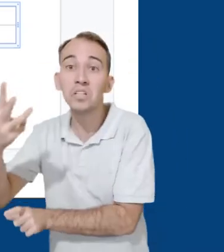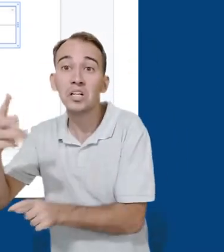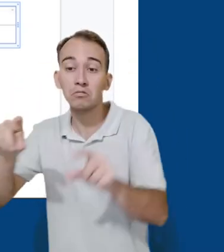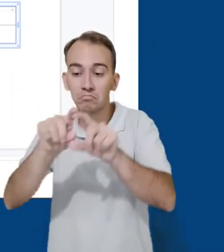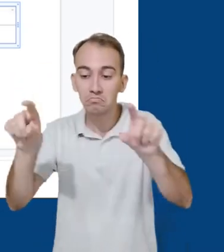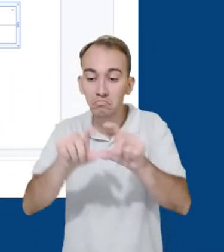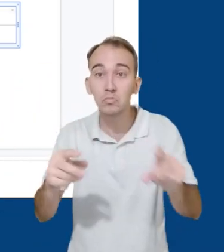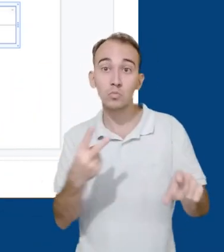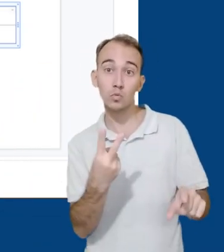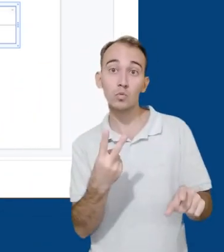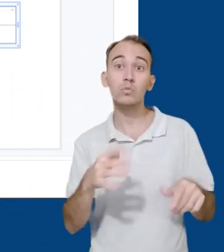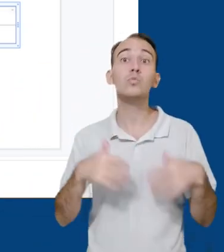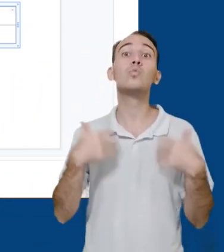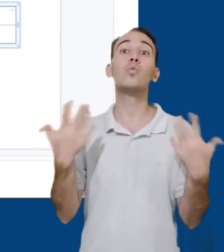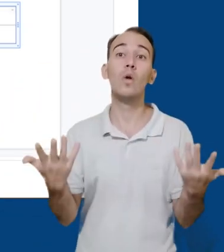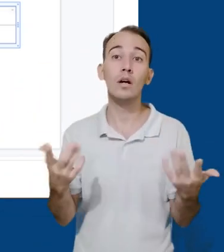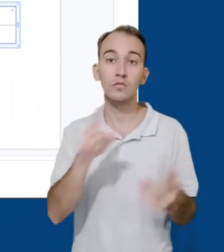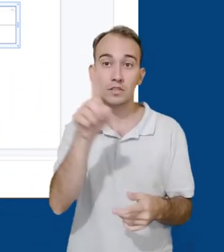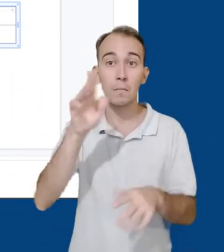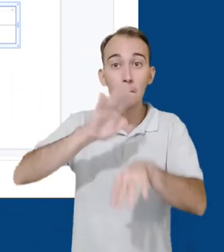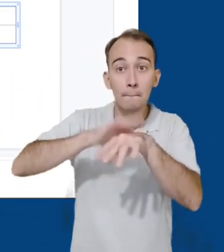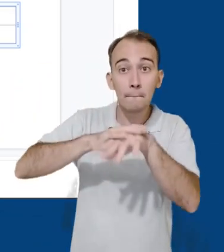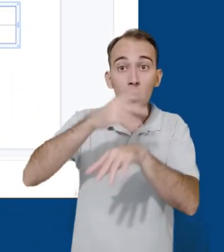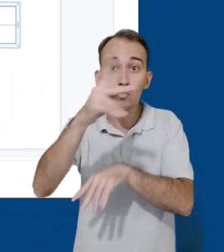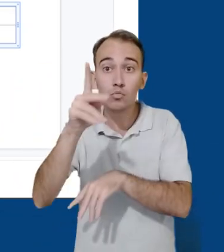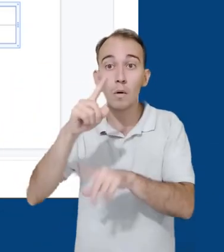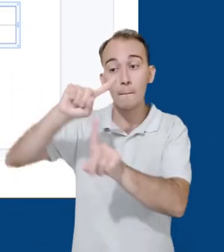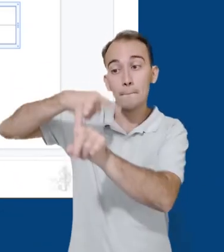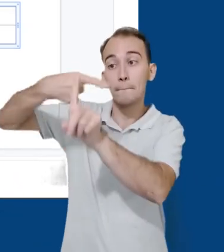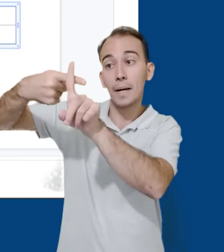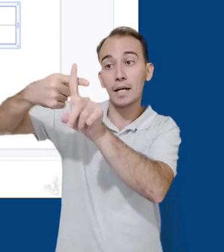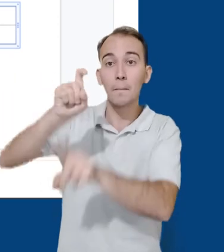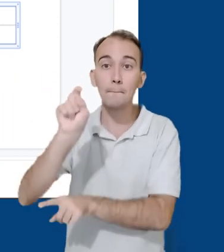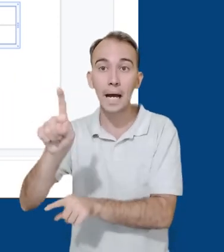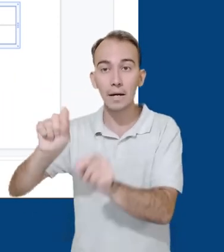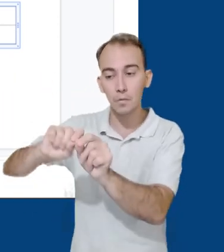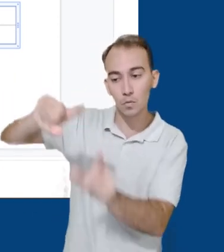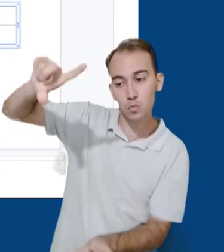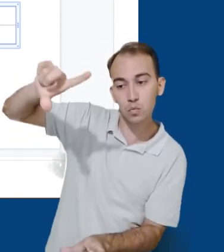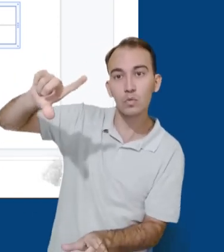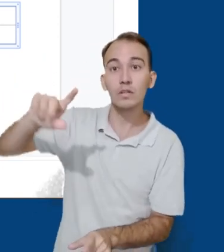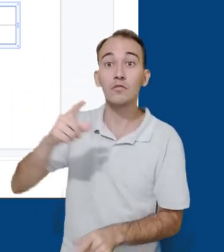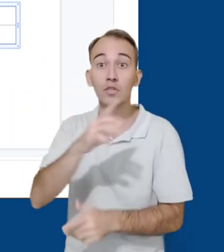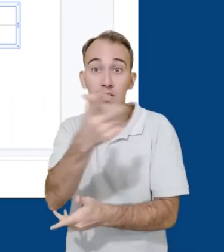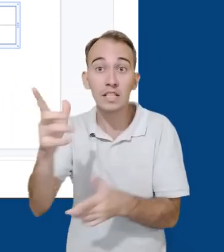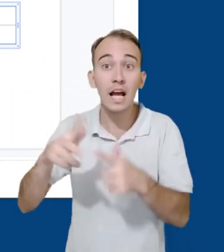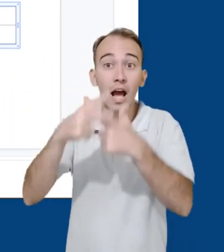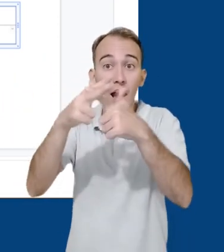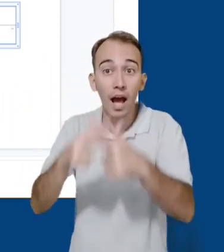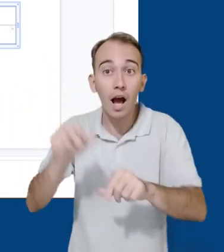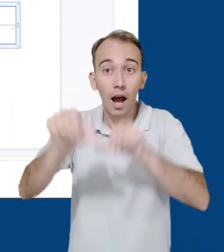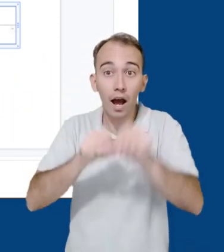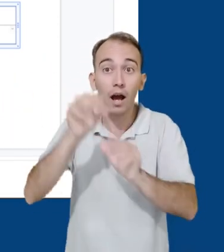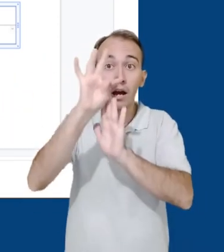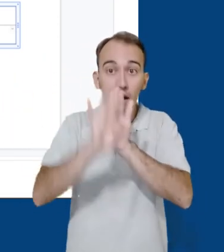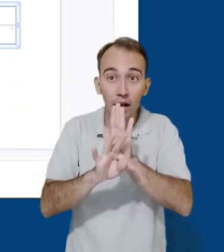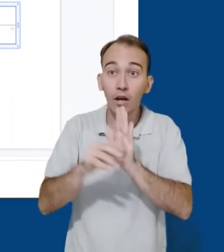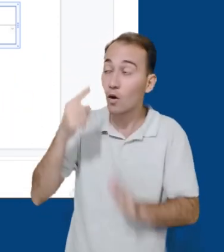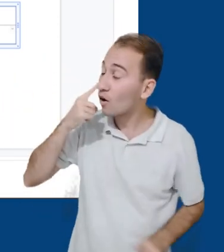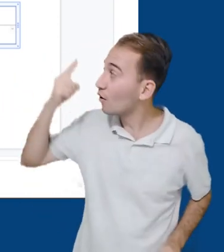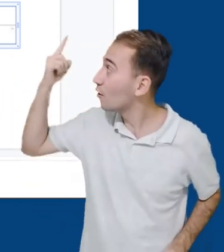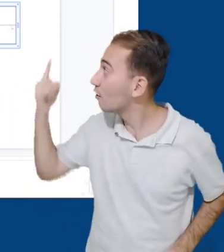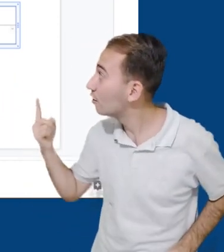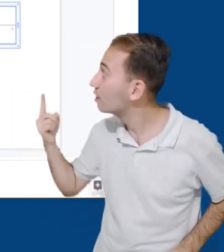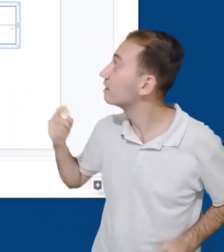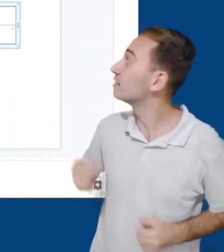já podemos digitar nela. Para mudar entre as divisões, basta clicar na parte que quer editar. Para